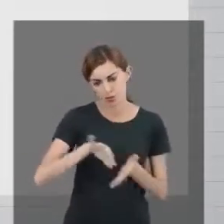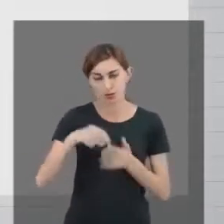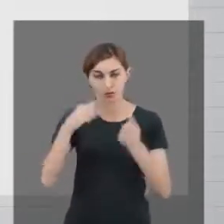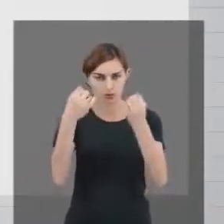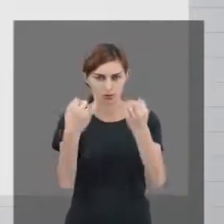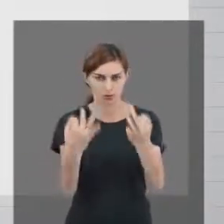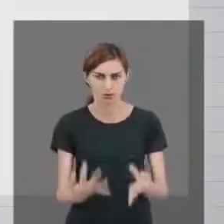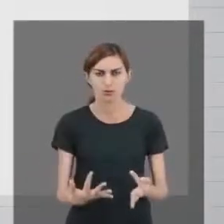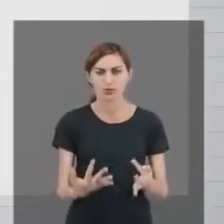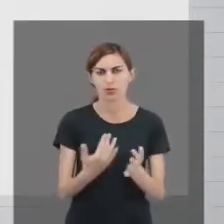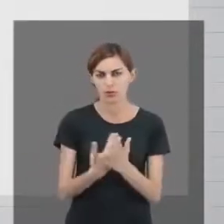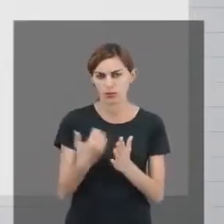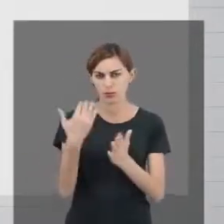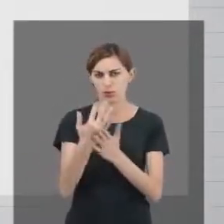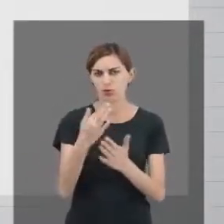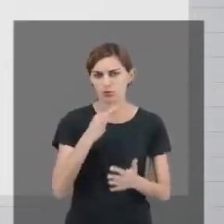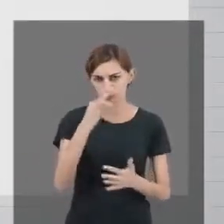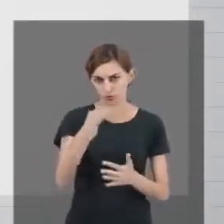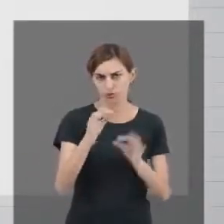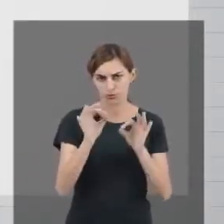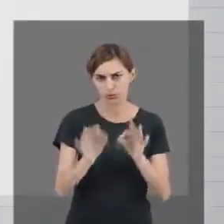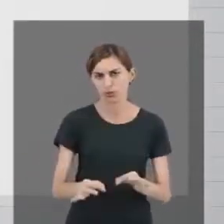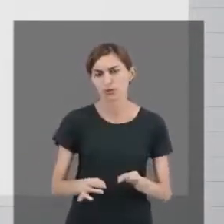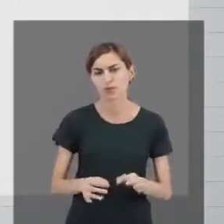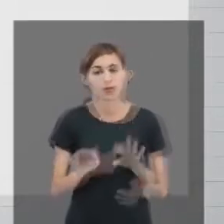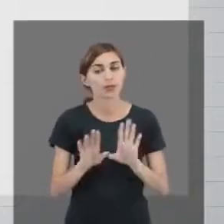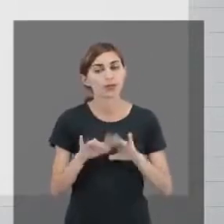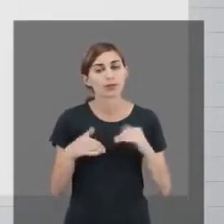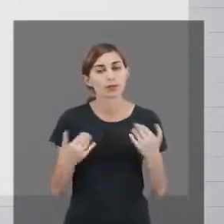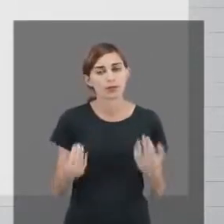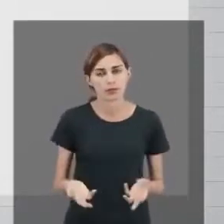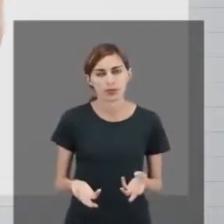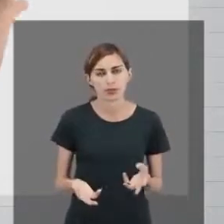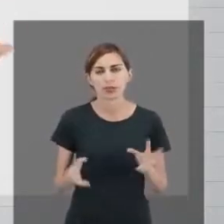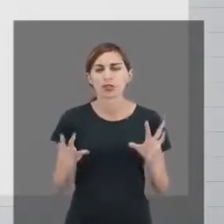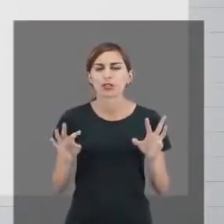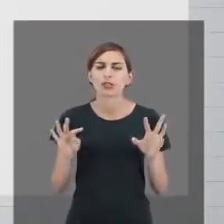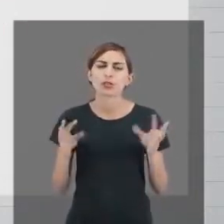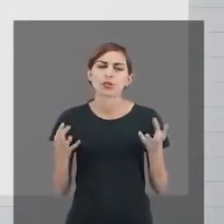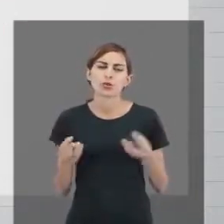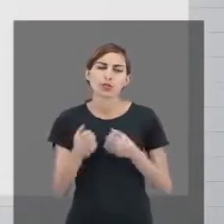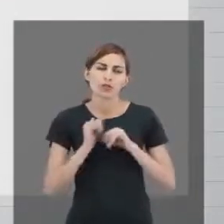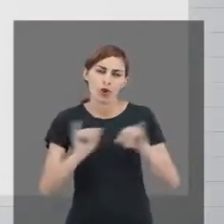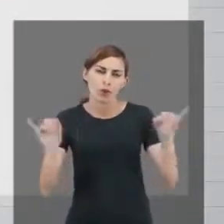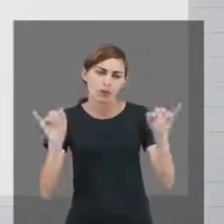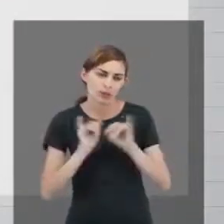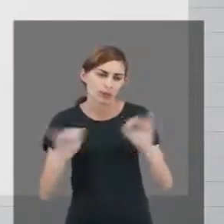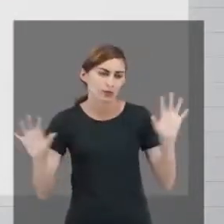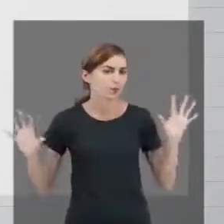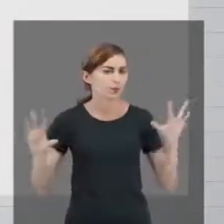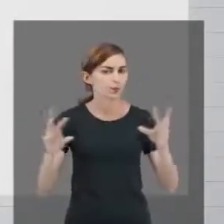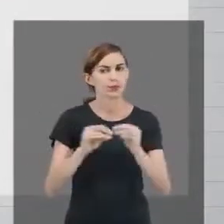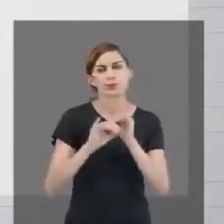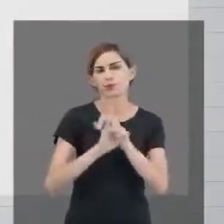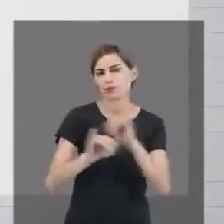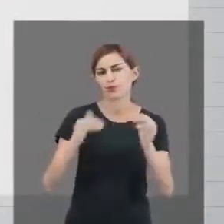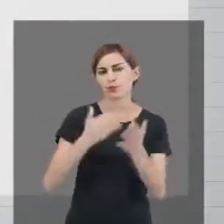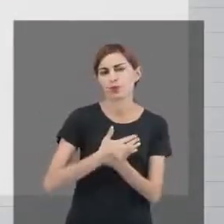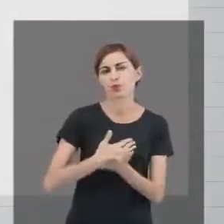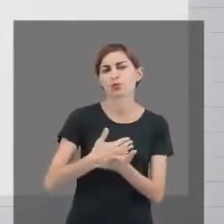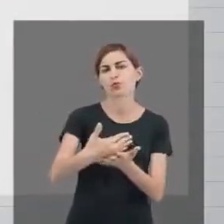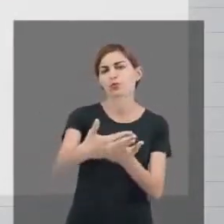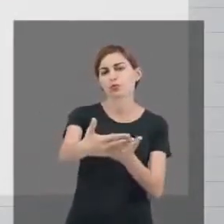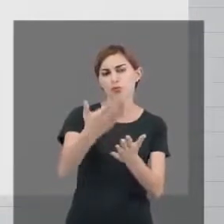isso direitinho, mas no futuro, certo gente? Então, em termos de informações gerais para você começar